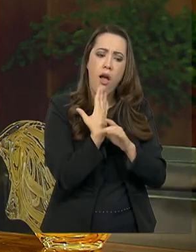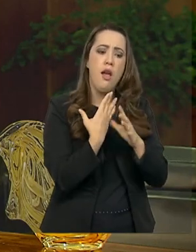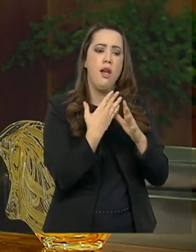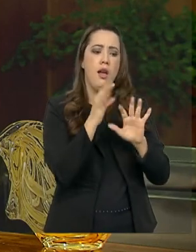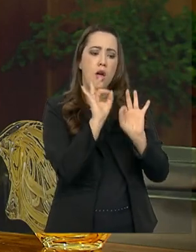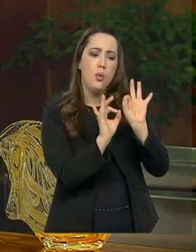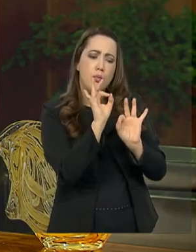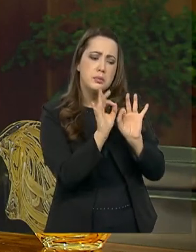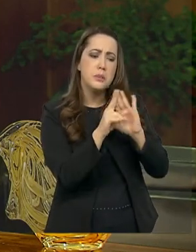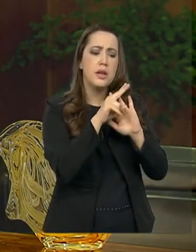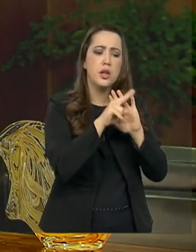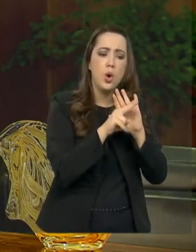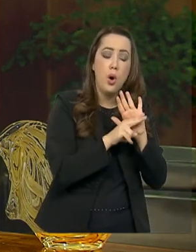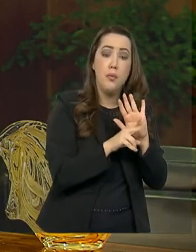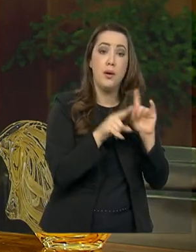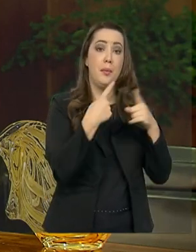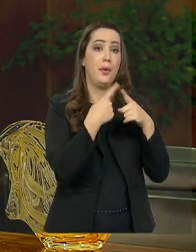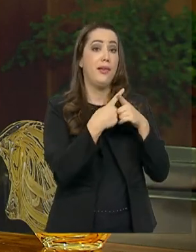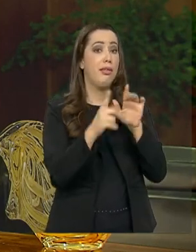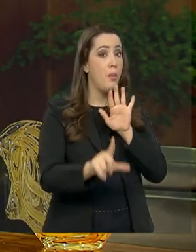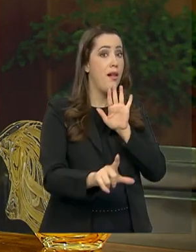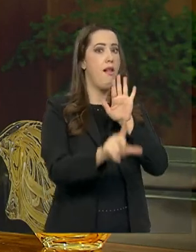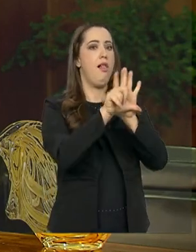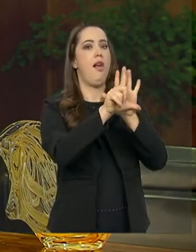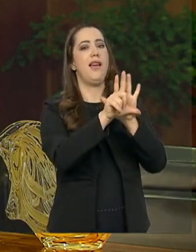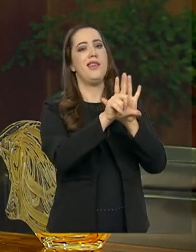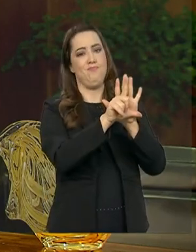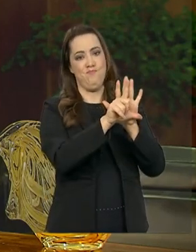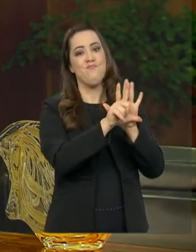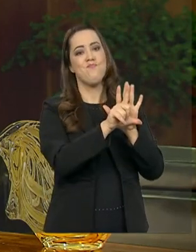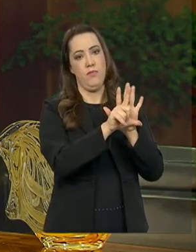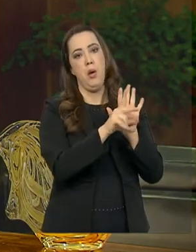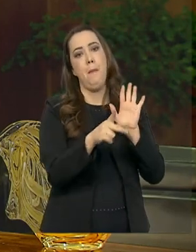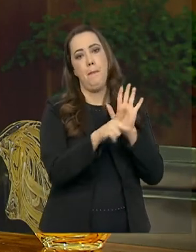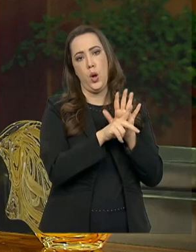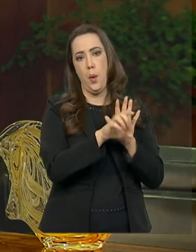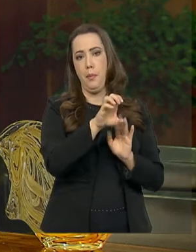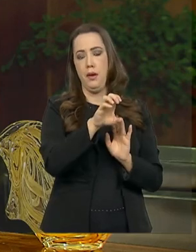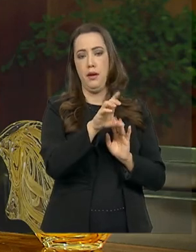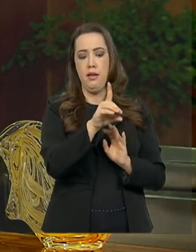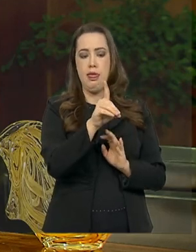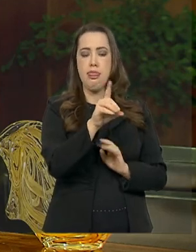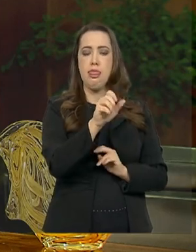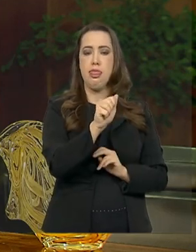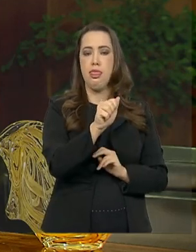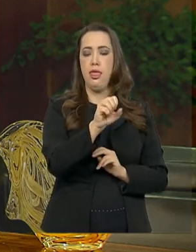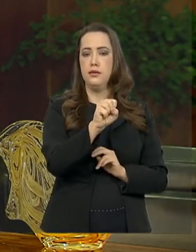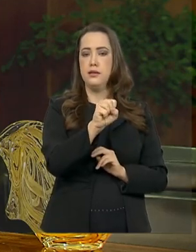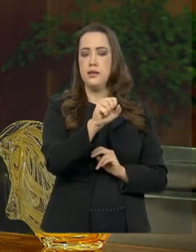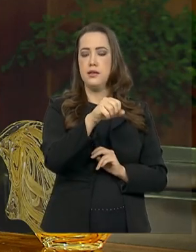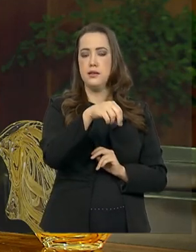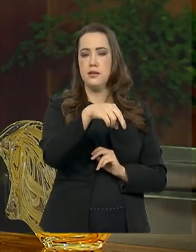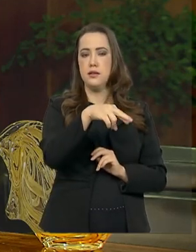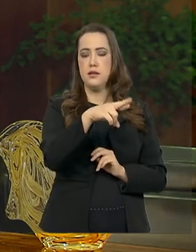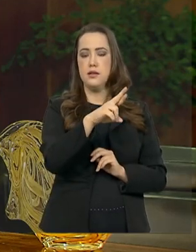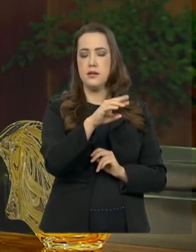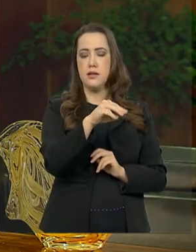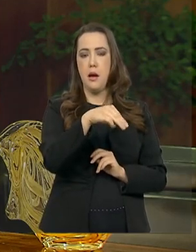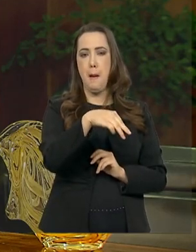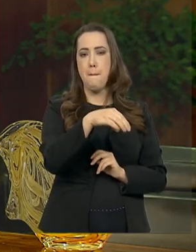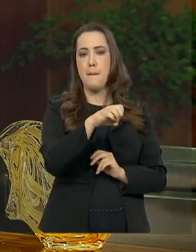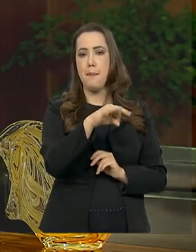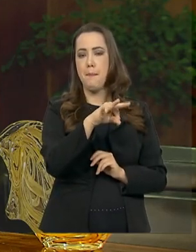em face de nós termos um estatuto do desarmamento em vigor. Então regulamentar a facilidade de acesso do cidadão